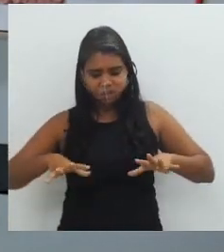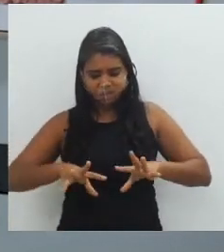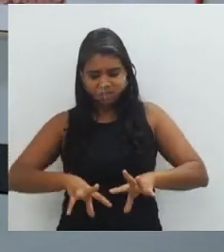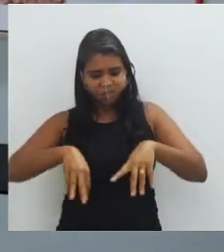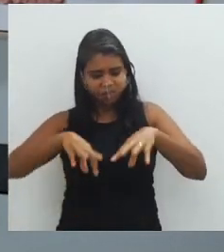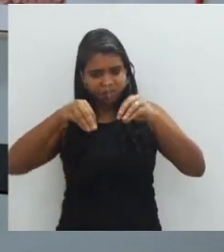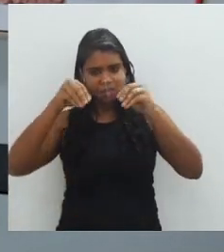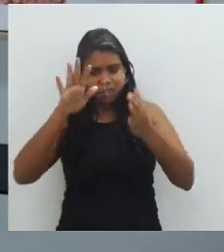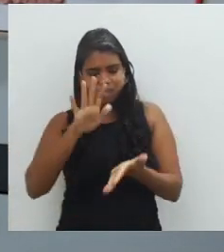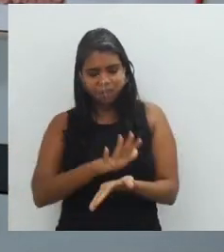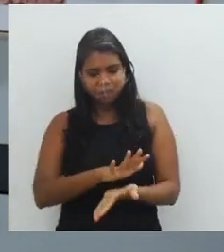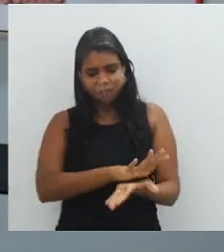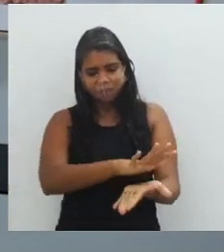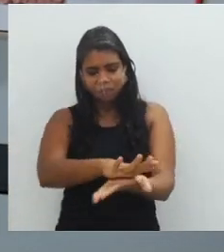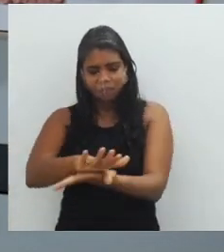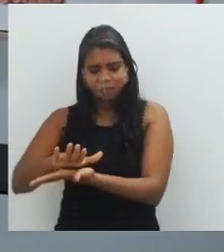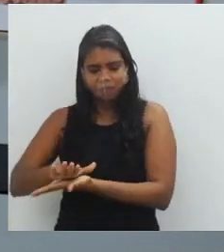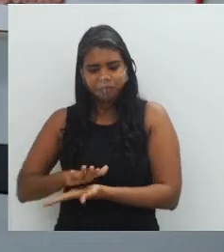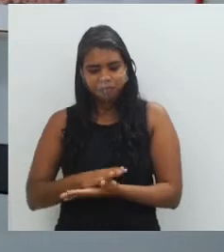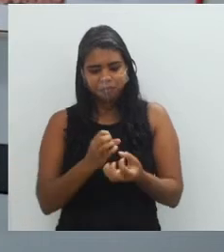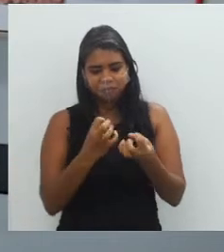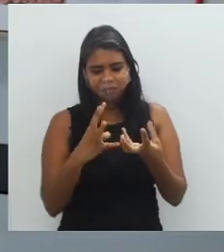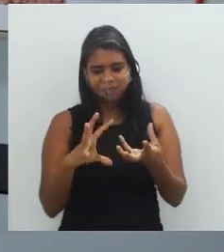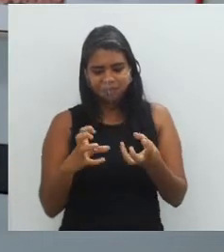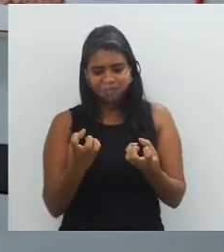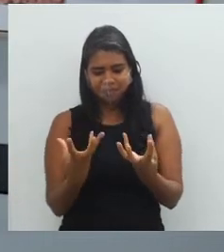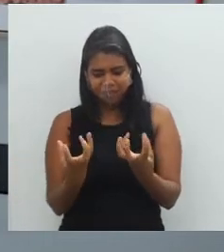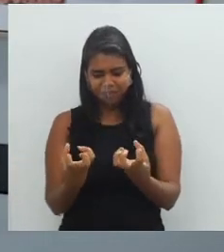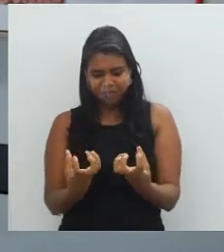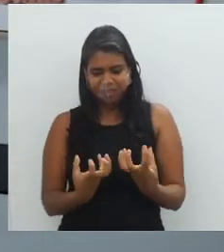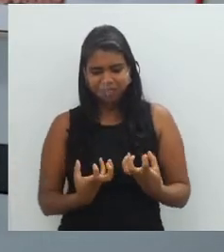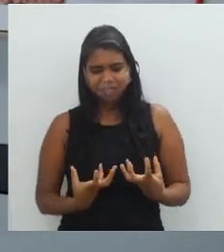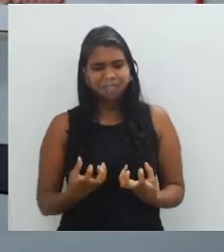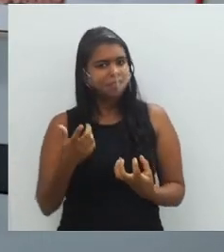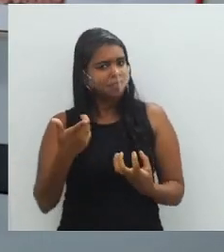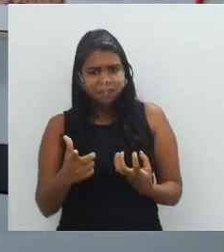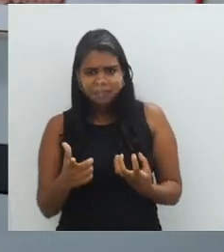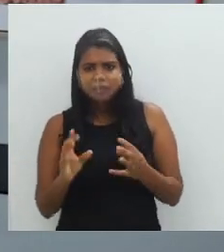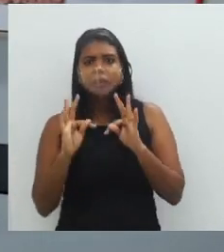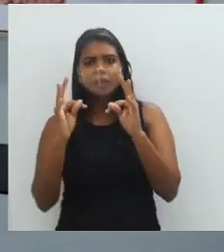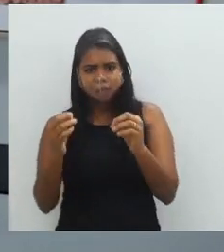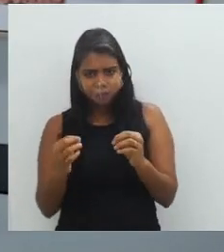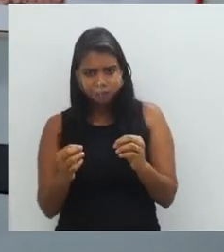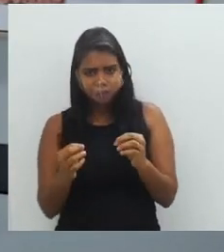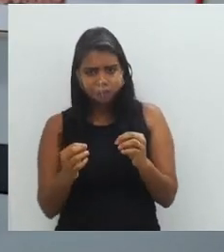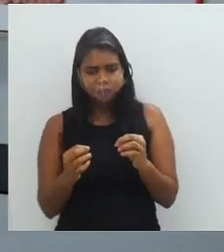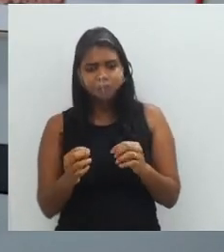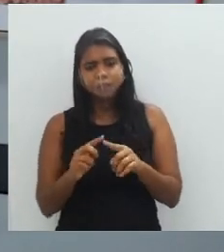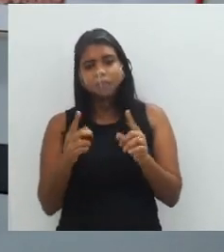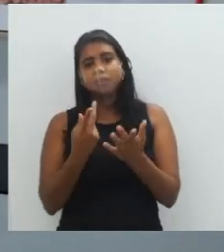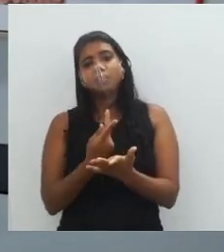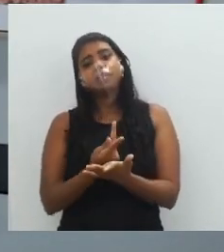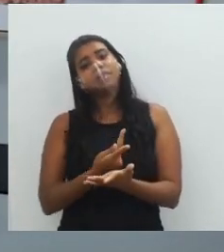dizer assim, ele não é todo rachado dessa maneira. Mas o que aconteceu? Aconteceu um período de